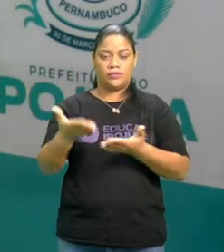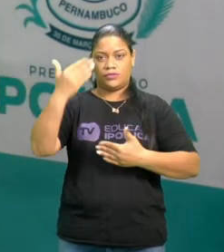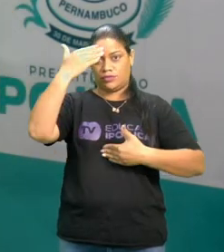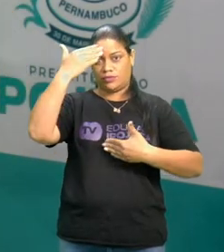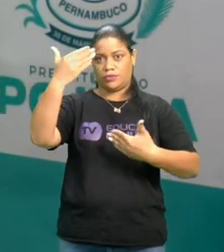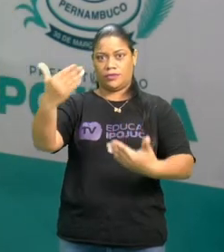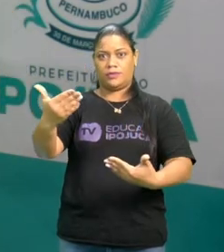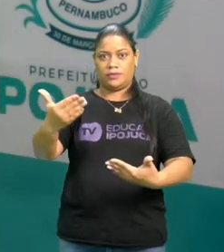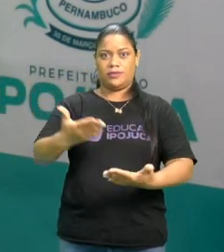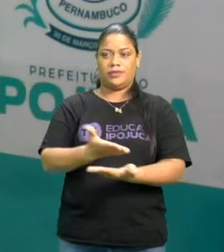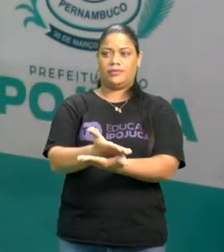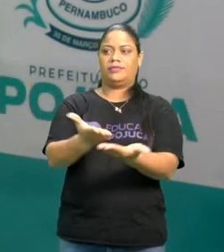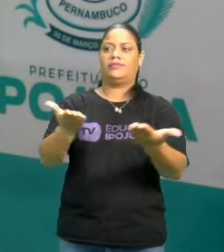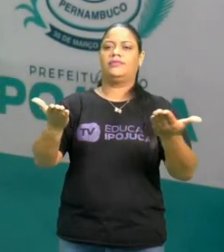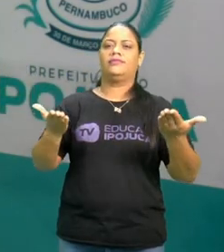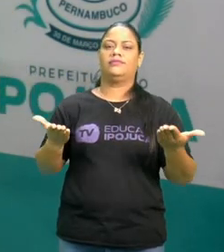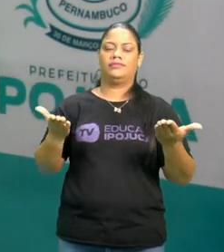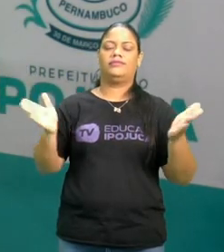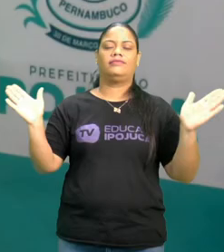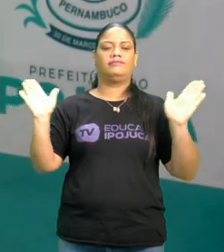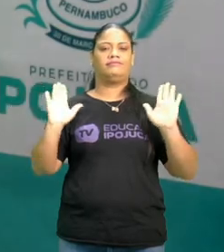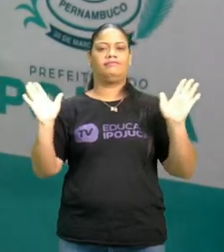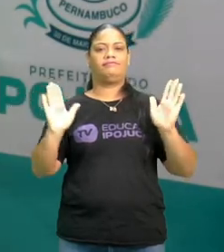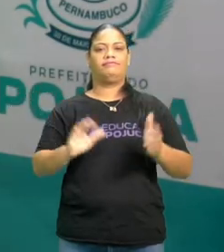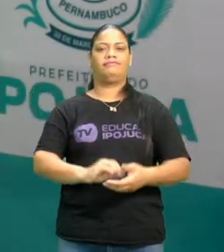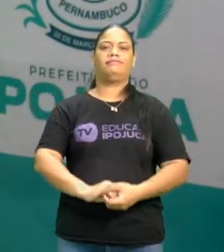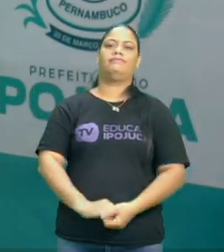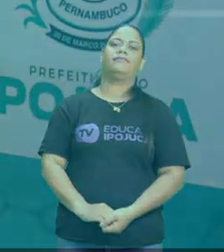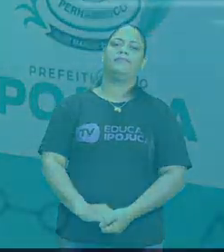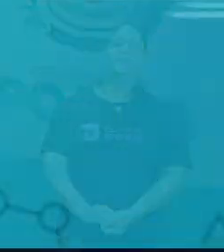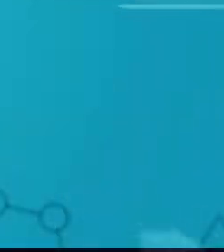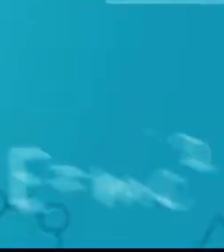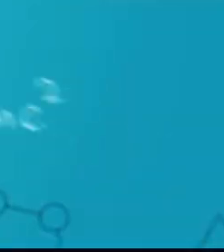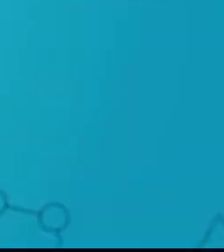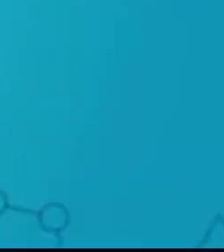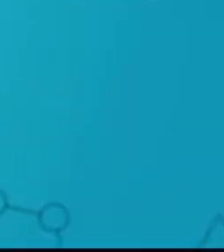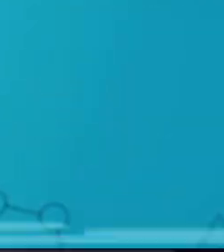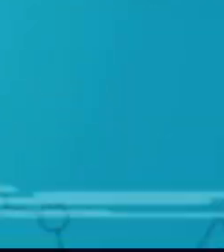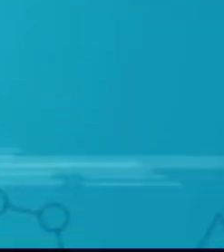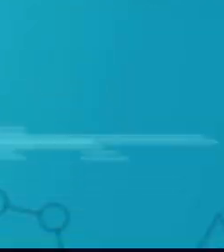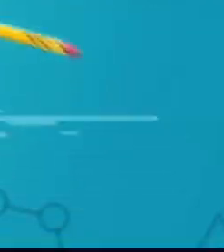Obrigada pela sua presença e até a próxima. E